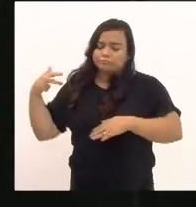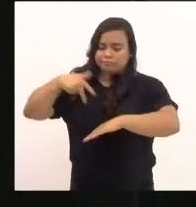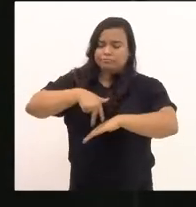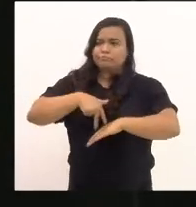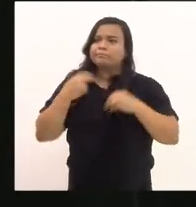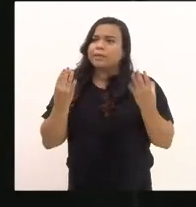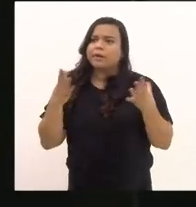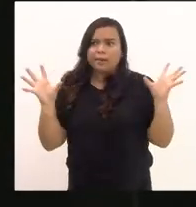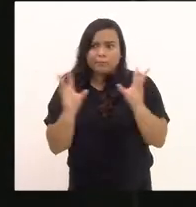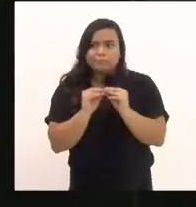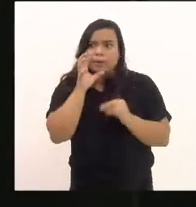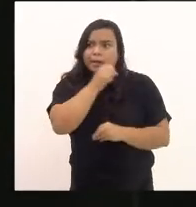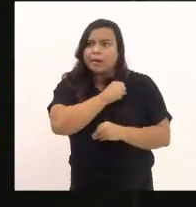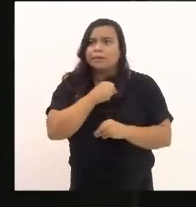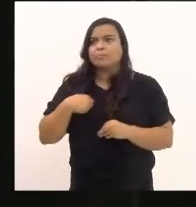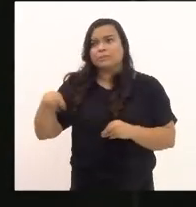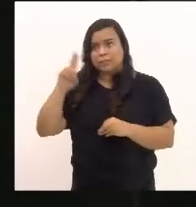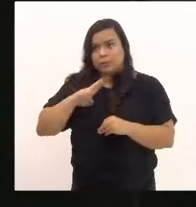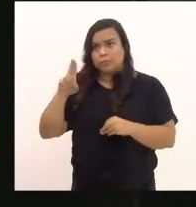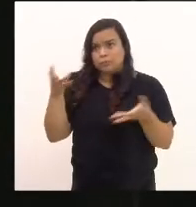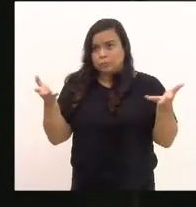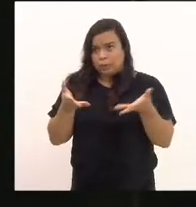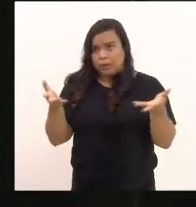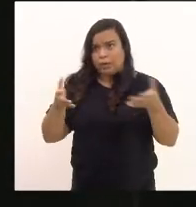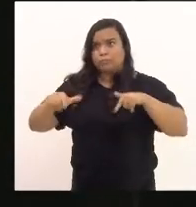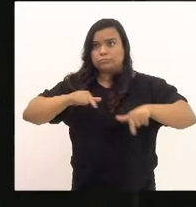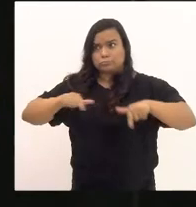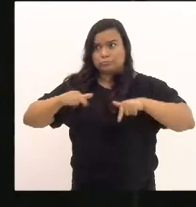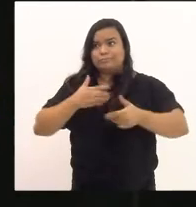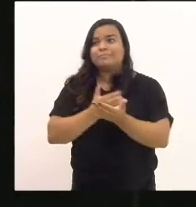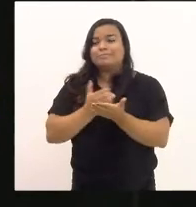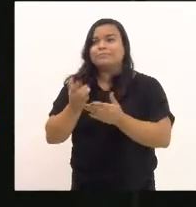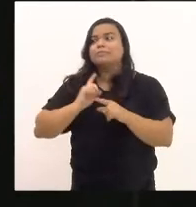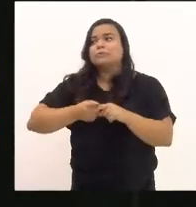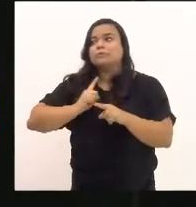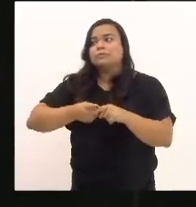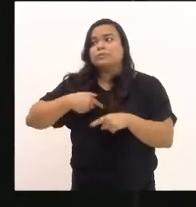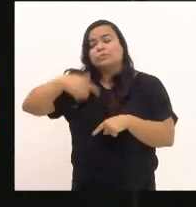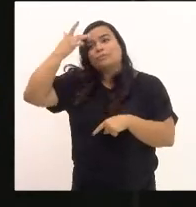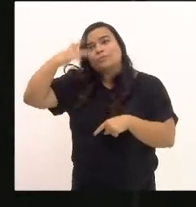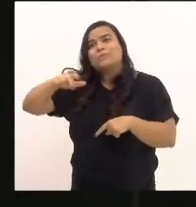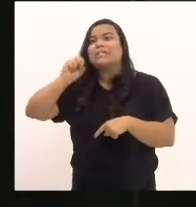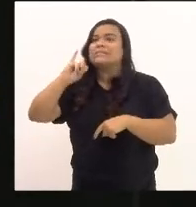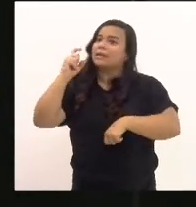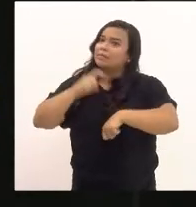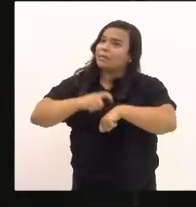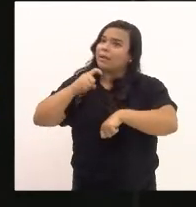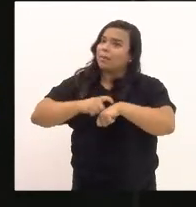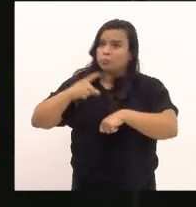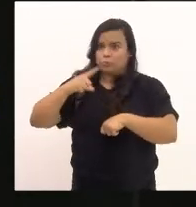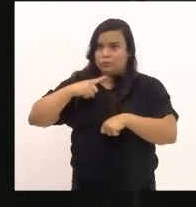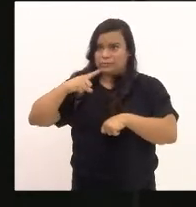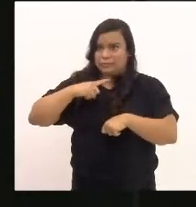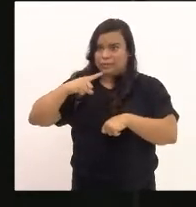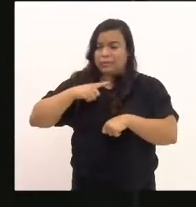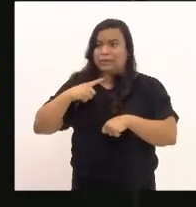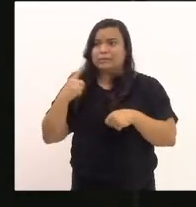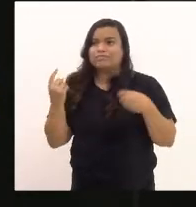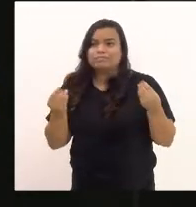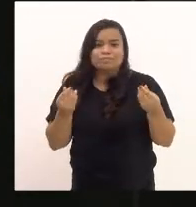rapidamente, eu faço uso do expediente inicial, porque não sei se eu terei, se terei tempo ou condição de